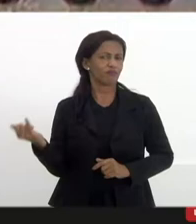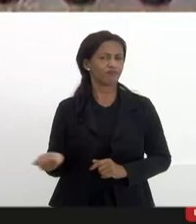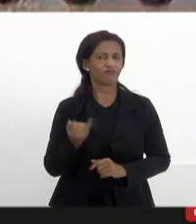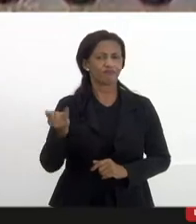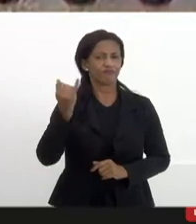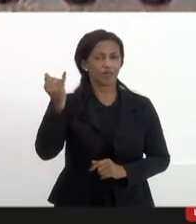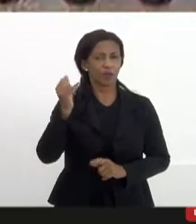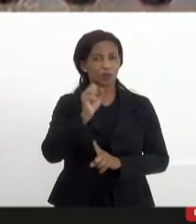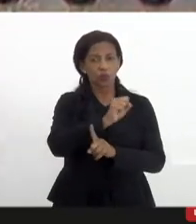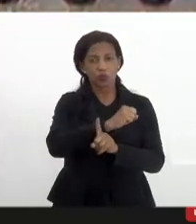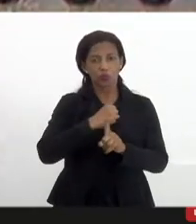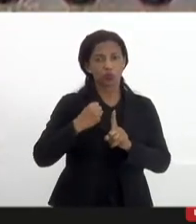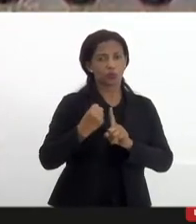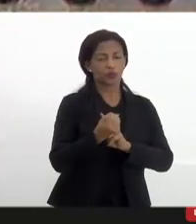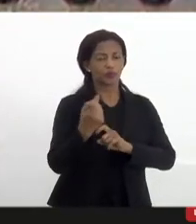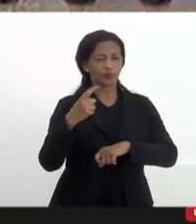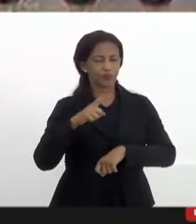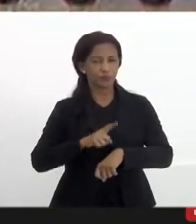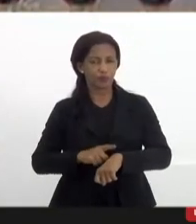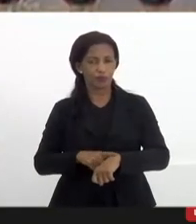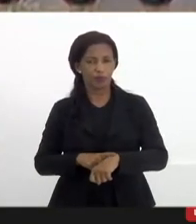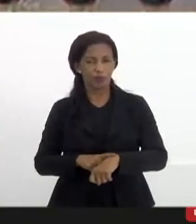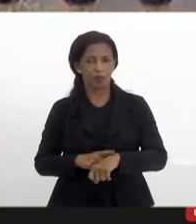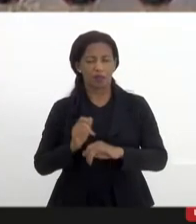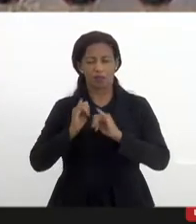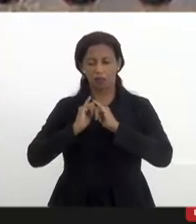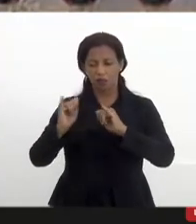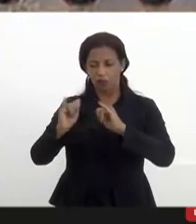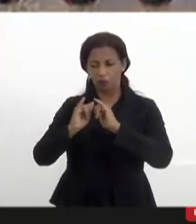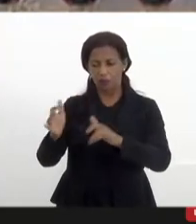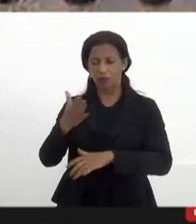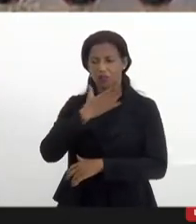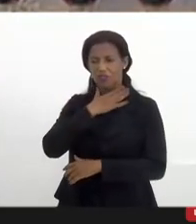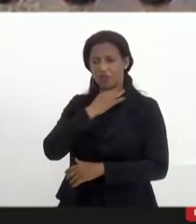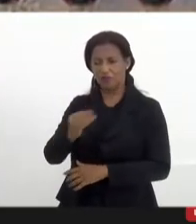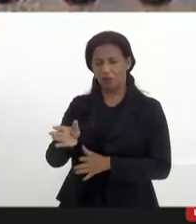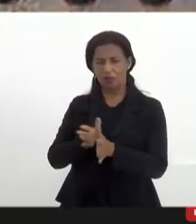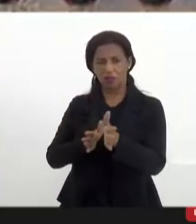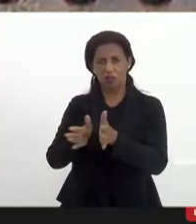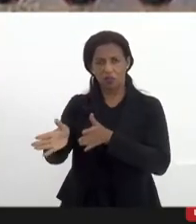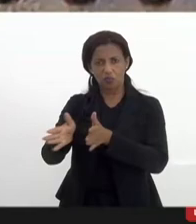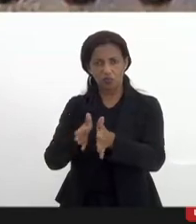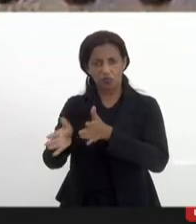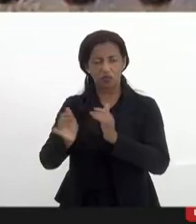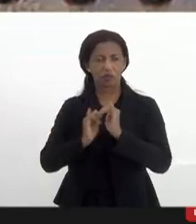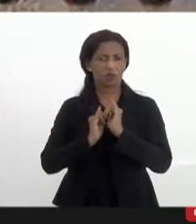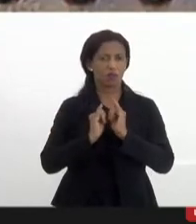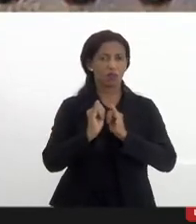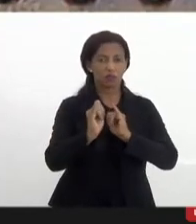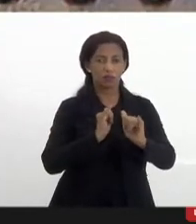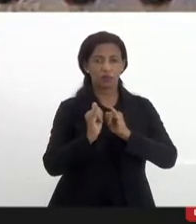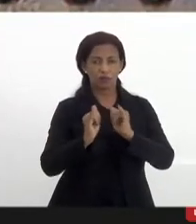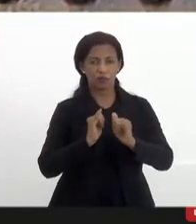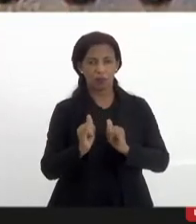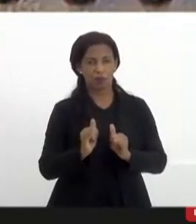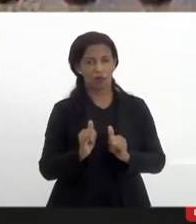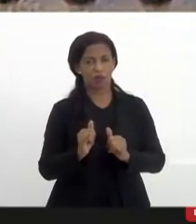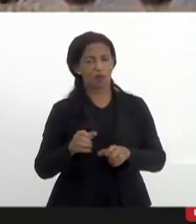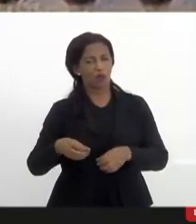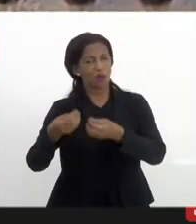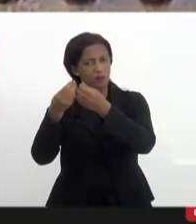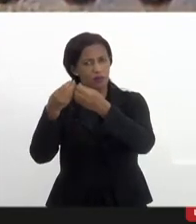social no momento em que notícias falsas e o acesso à informação são